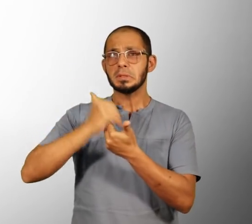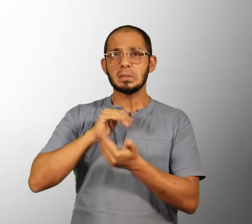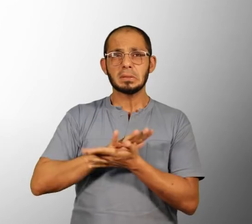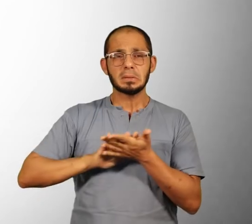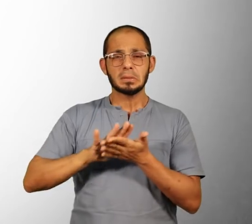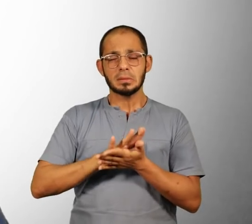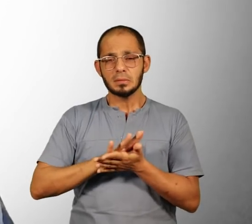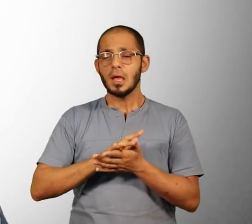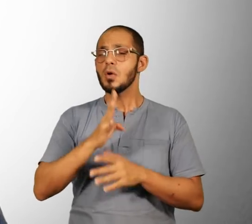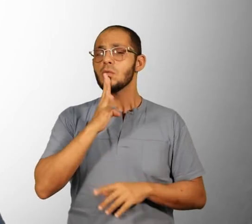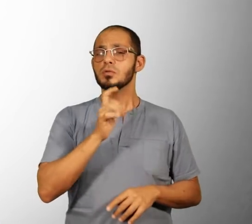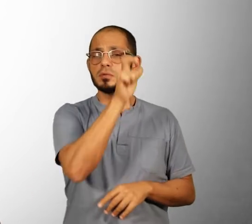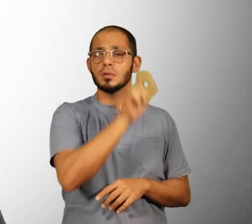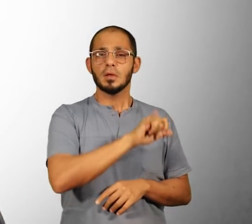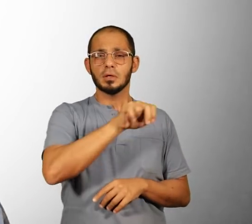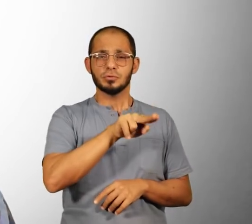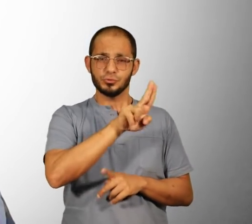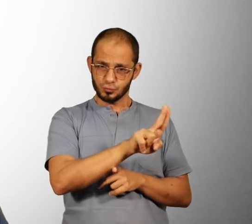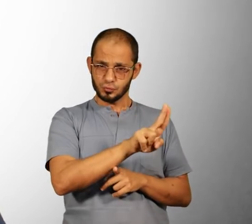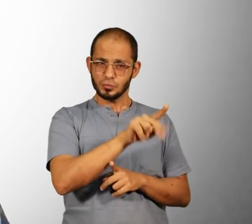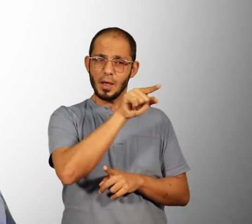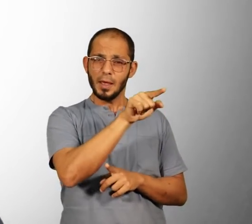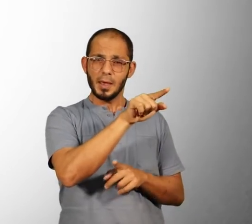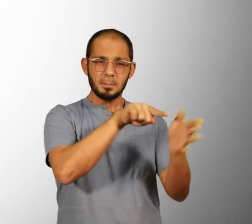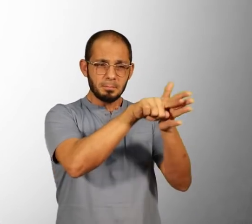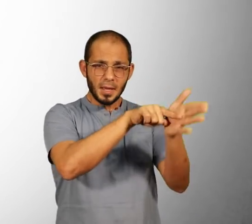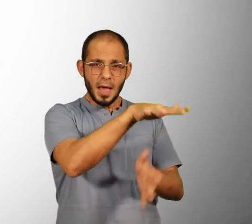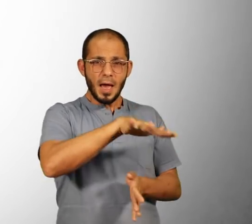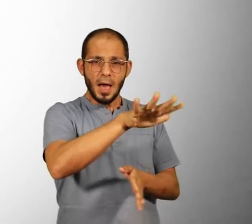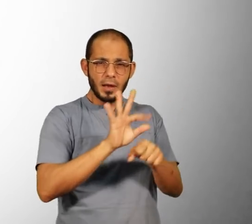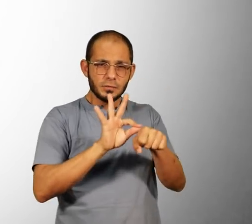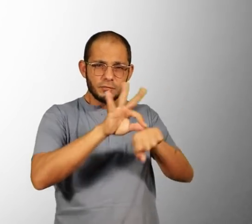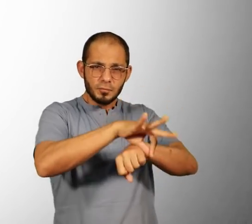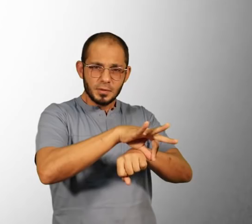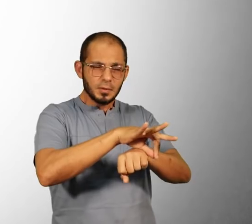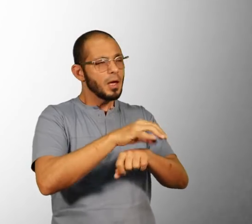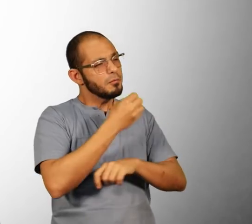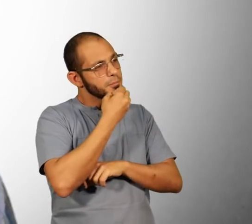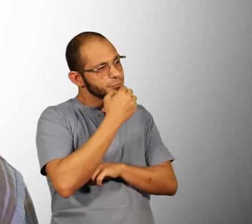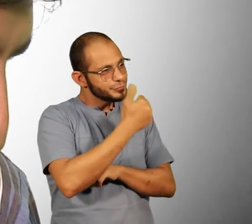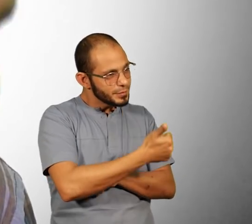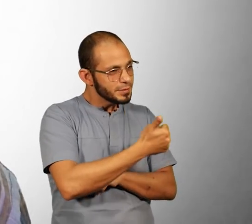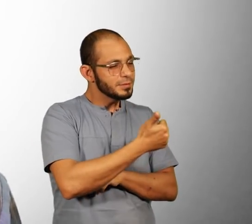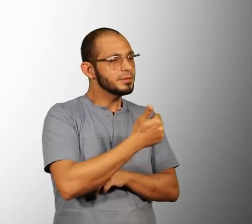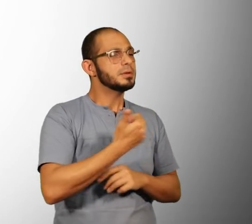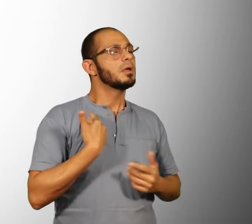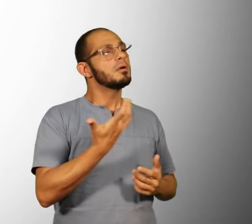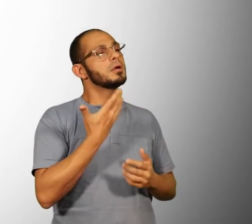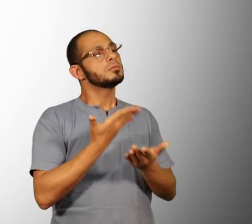nada. Aí eu conheci a Ju. Ela trabalha com formigas aqui na OE. Eu falei assim, oi Ju, bom dia, tudo bom?